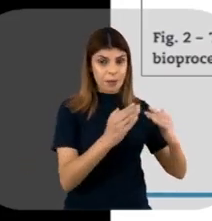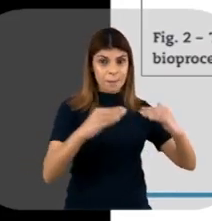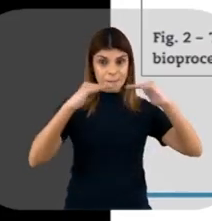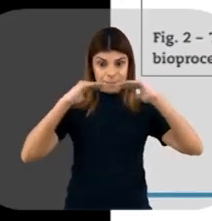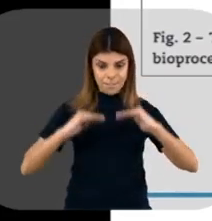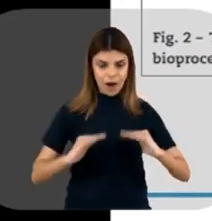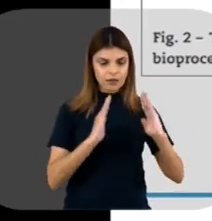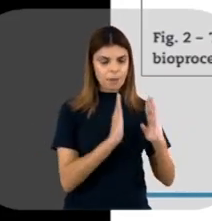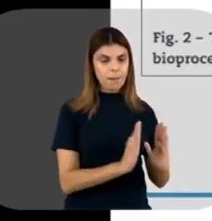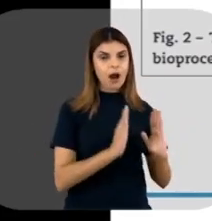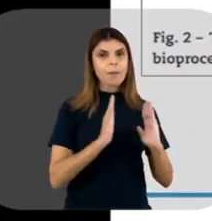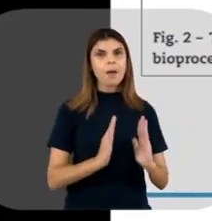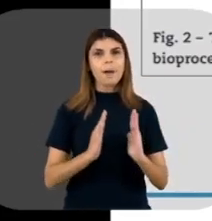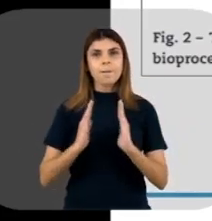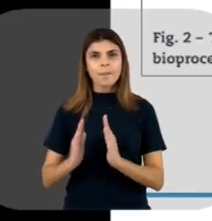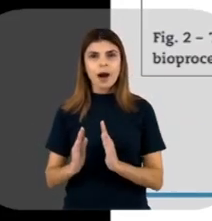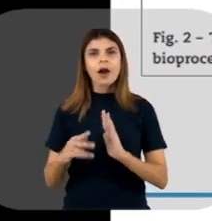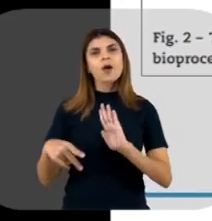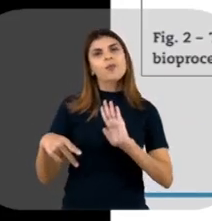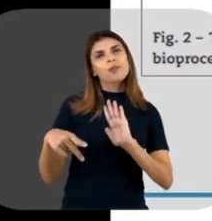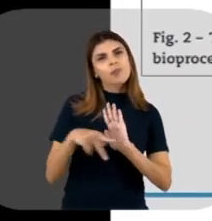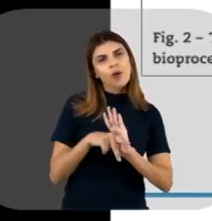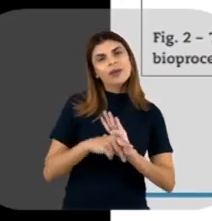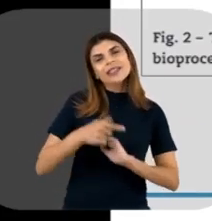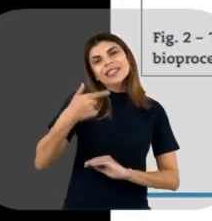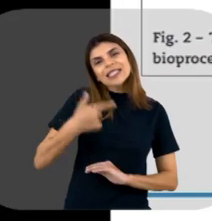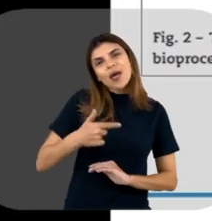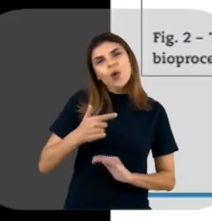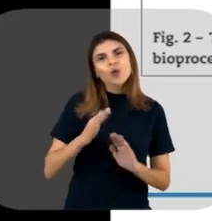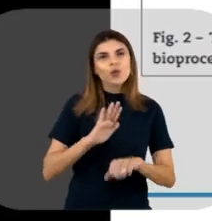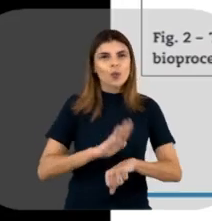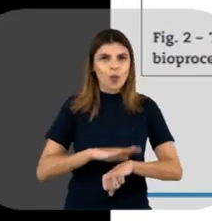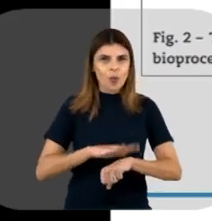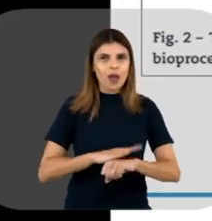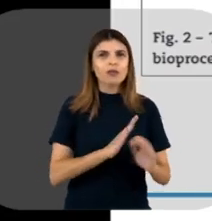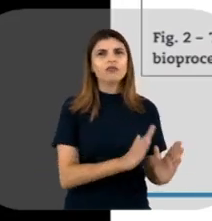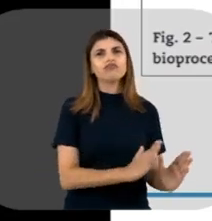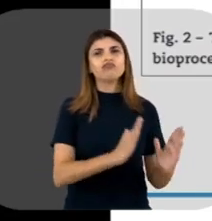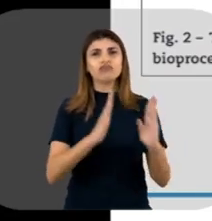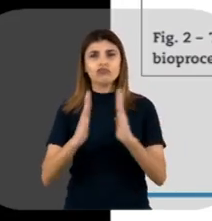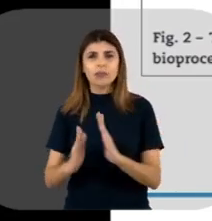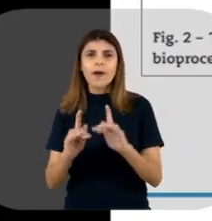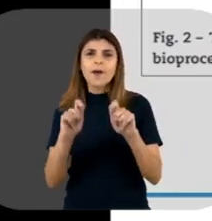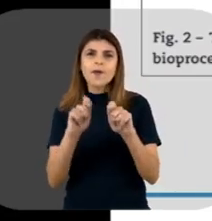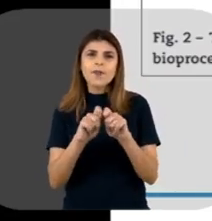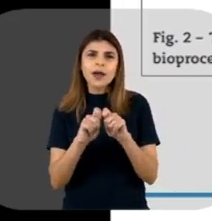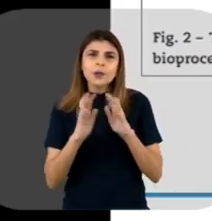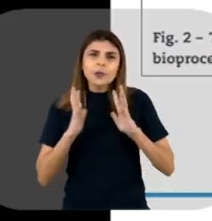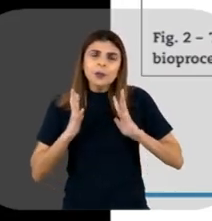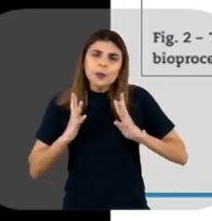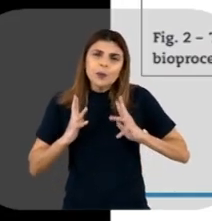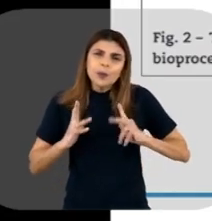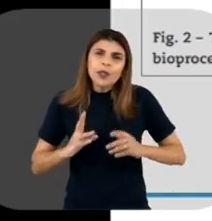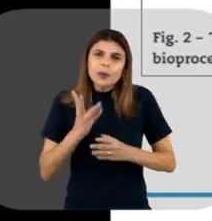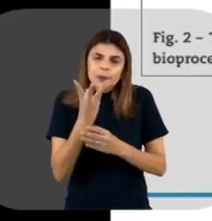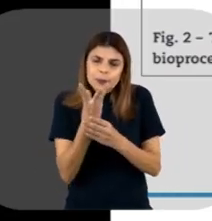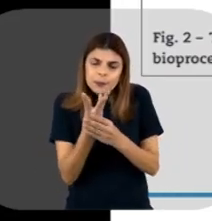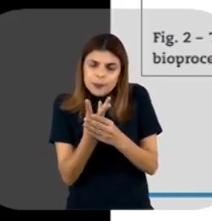etapas de downstream, que é uma segunda fase do processo que envolve o refinamento